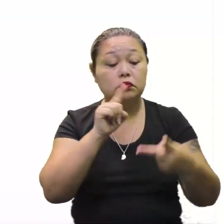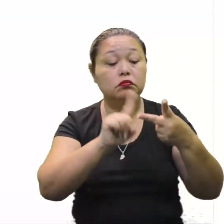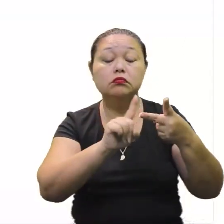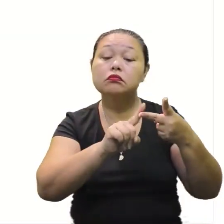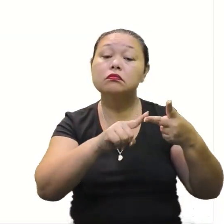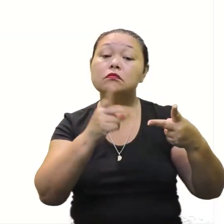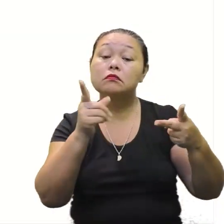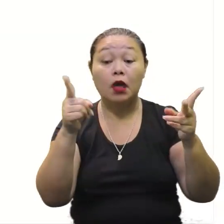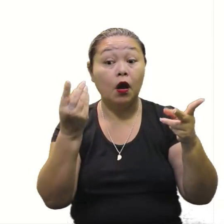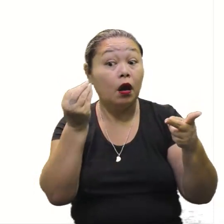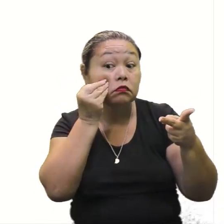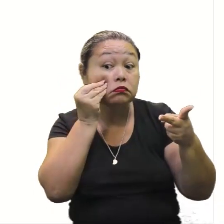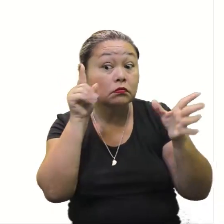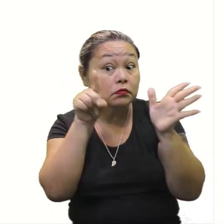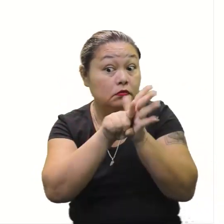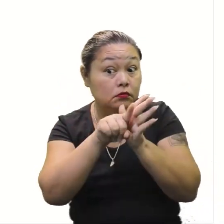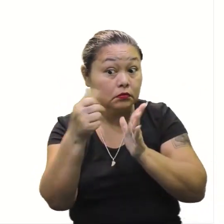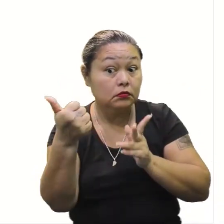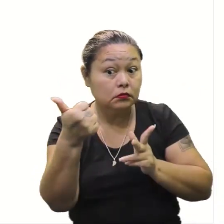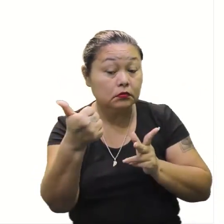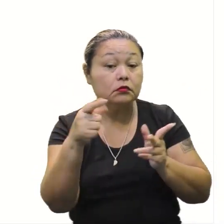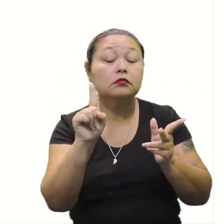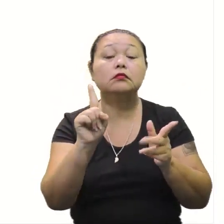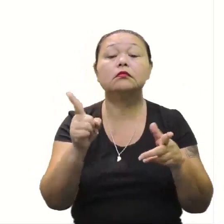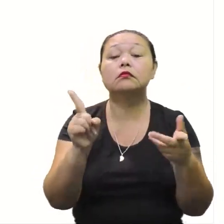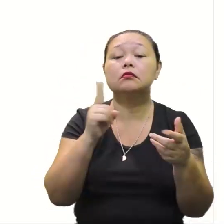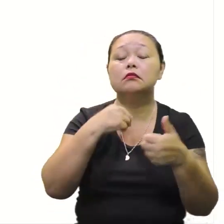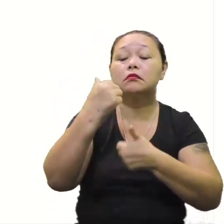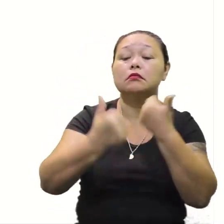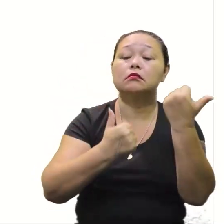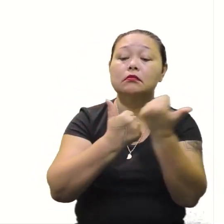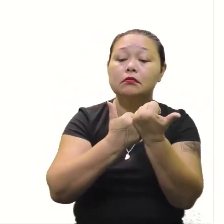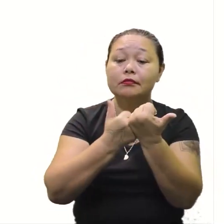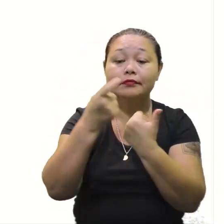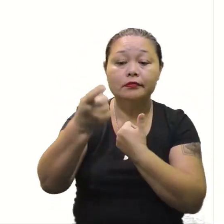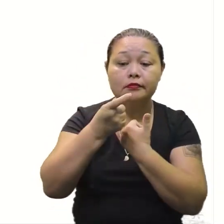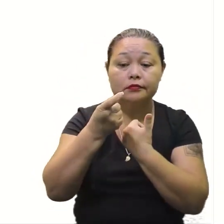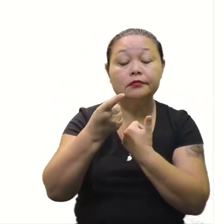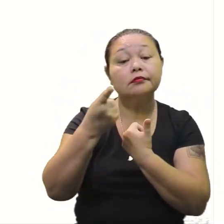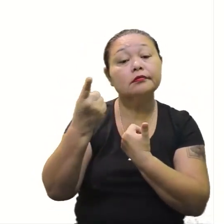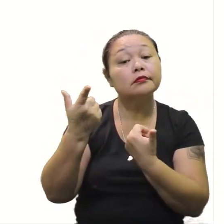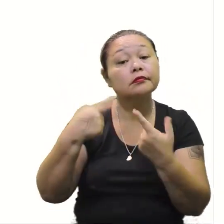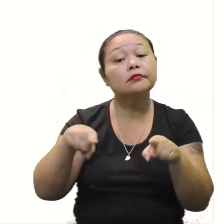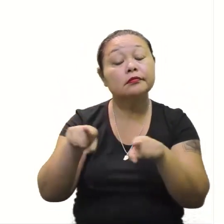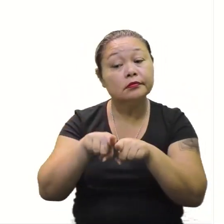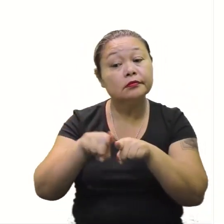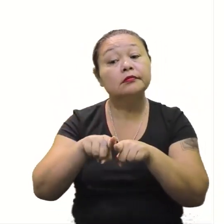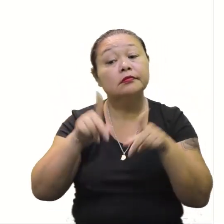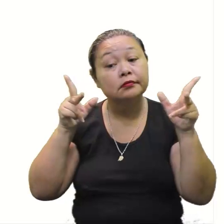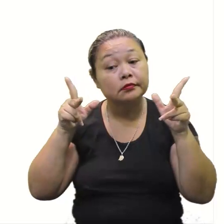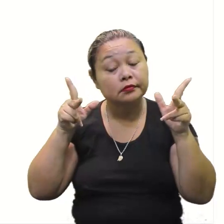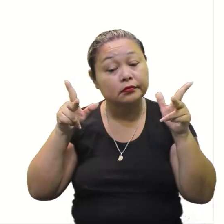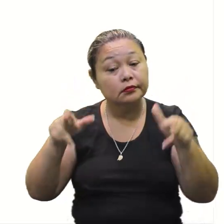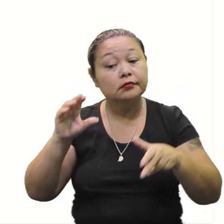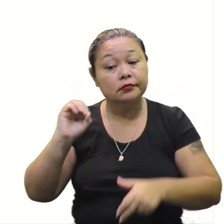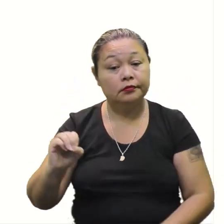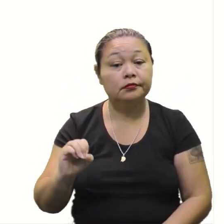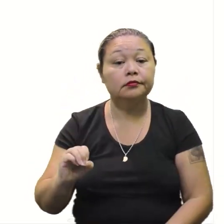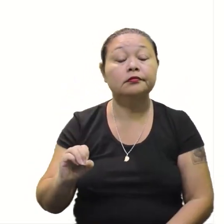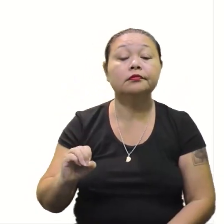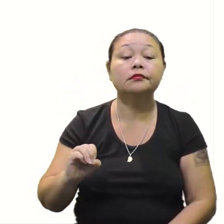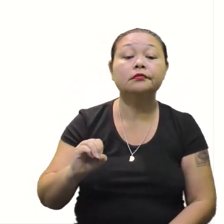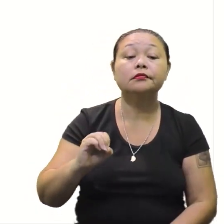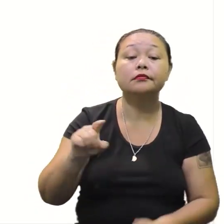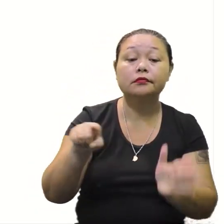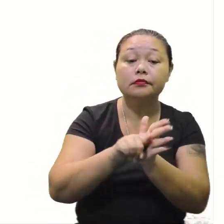Vamos testar o menos 1. Menos O menos 1. Se a gente substituir no lugar do X o menos 1, também tem que dar resultado zero.